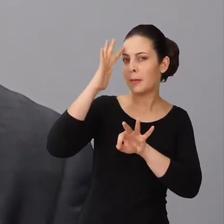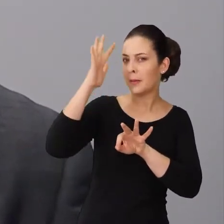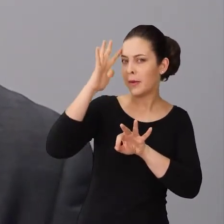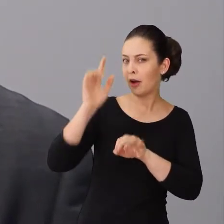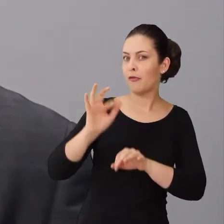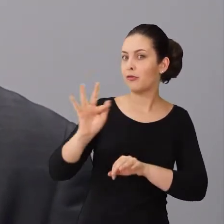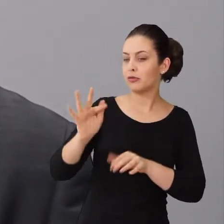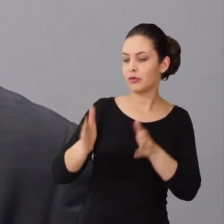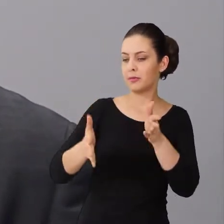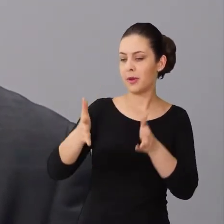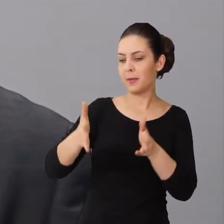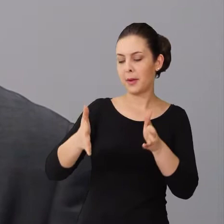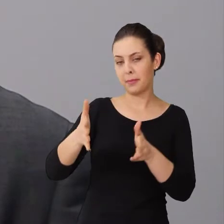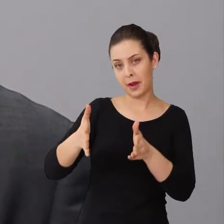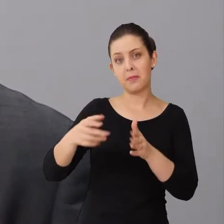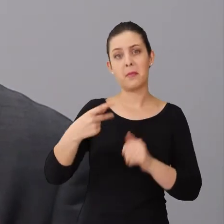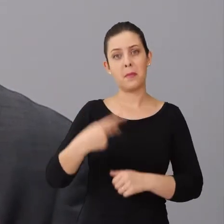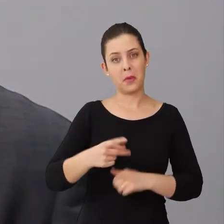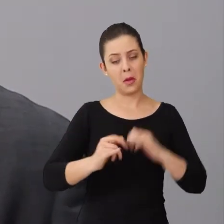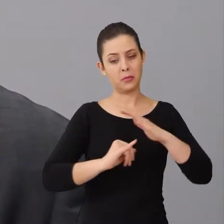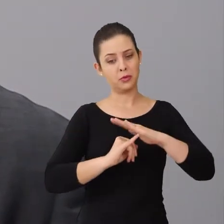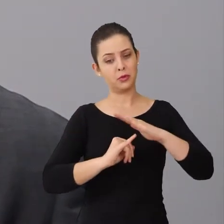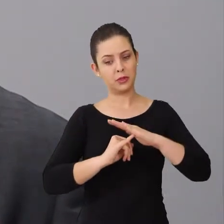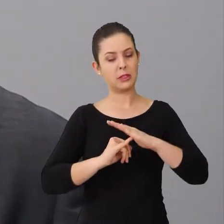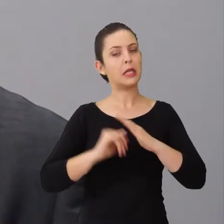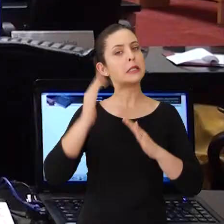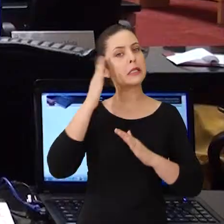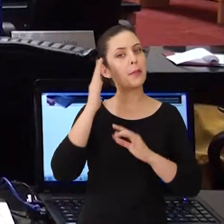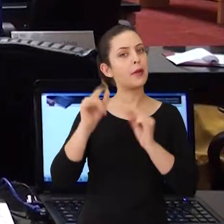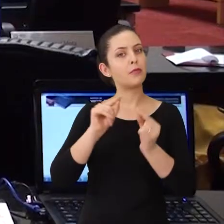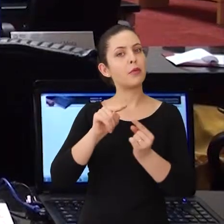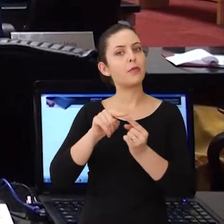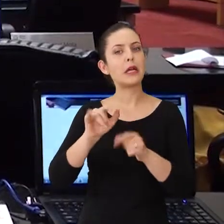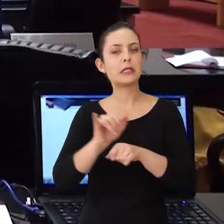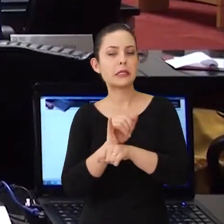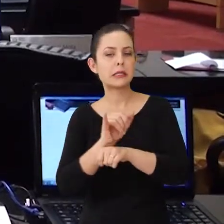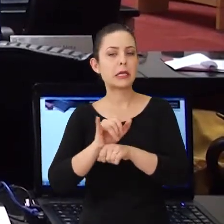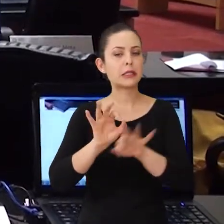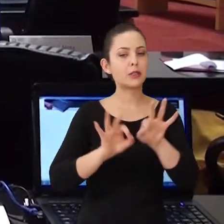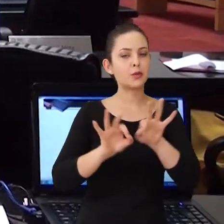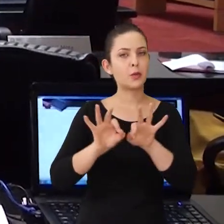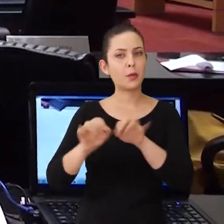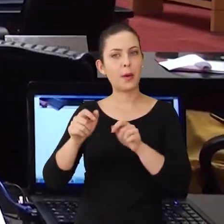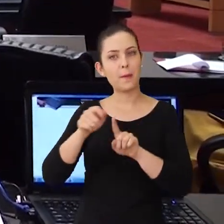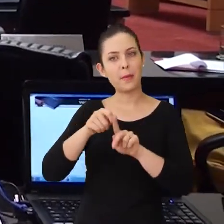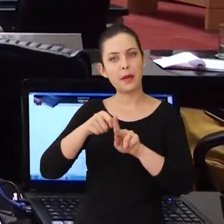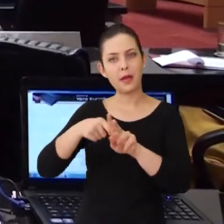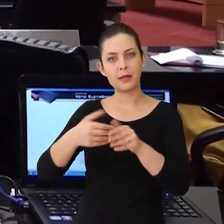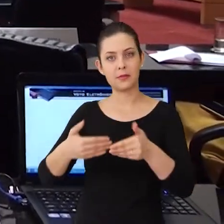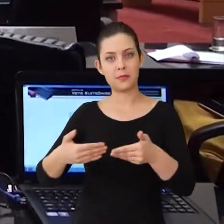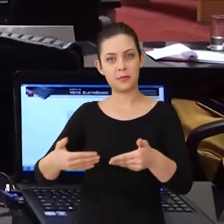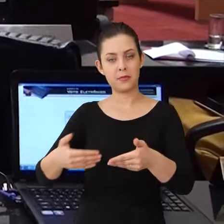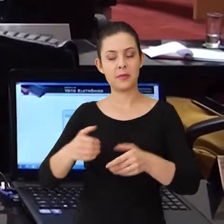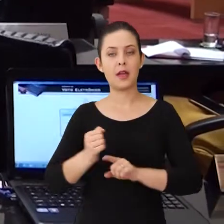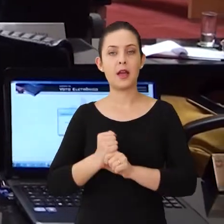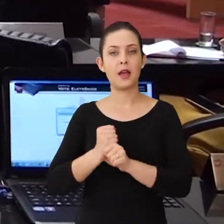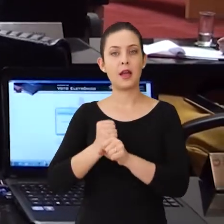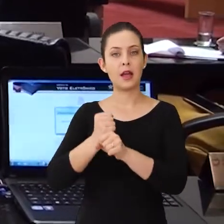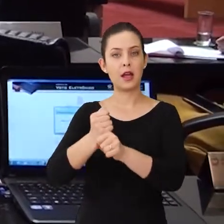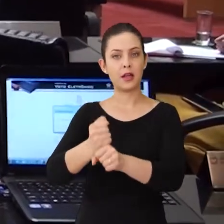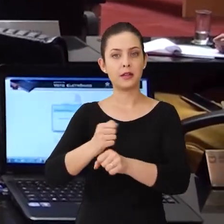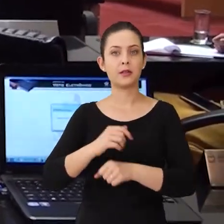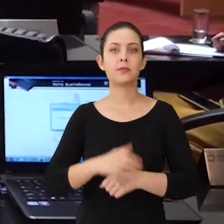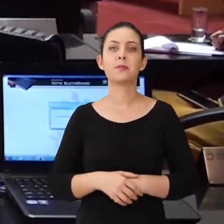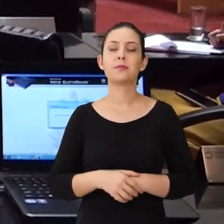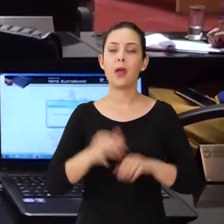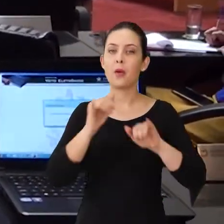a própria instituição, para a definição das suas estratégias nos próximos meses e anos. Nós tivemos muitos pontos